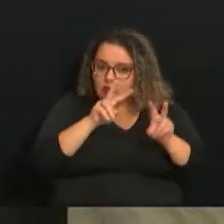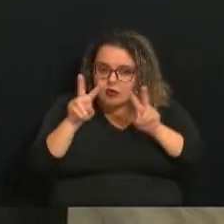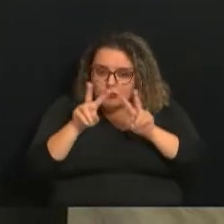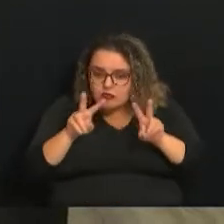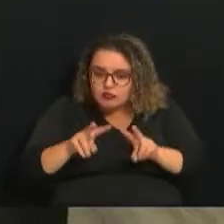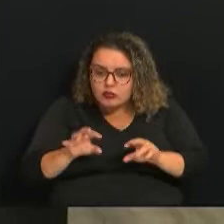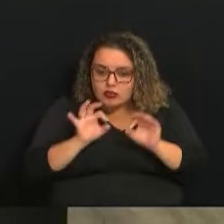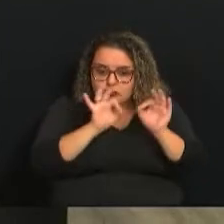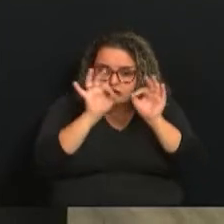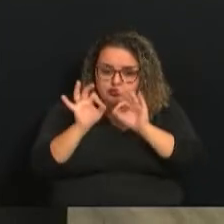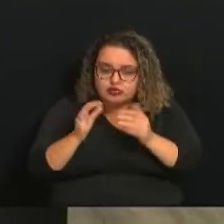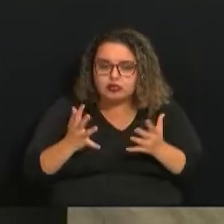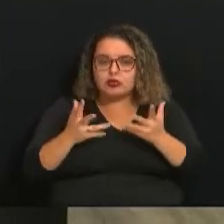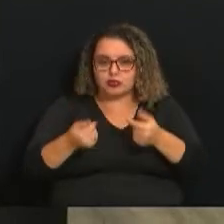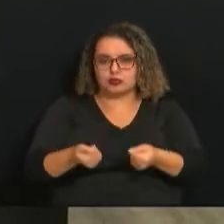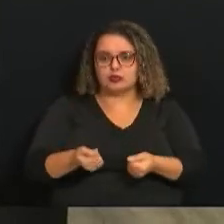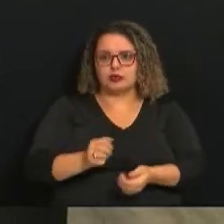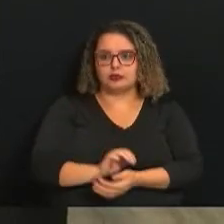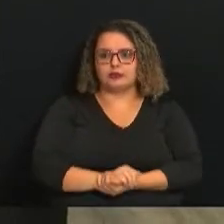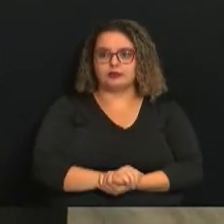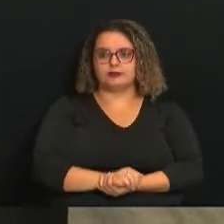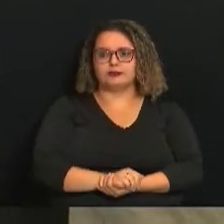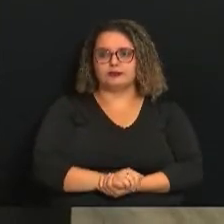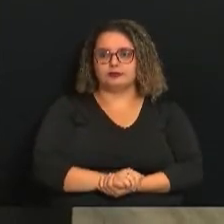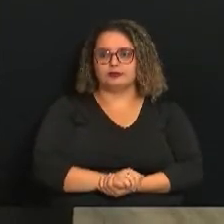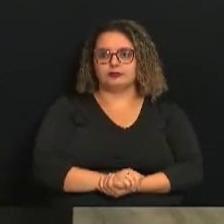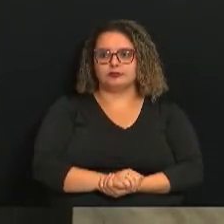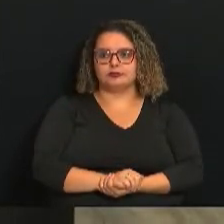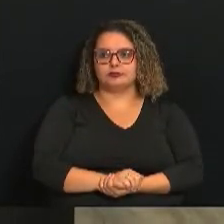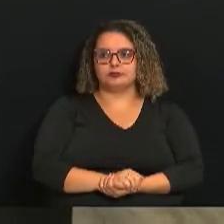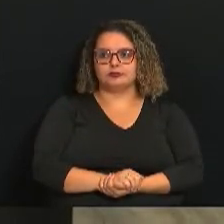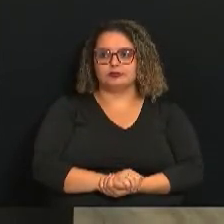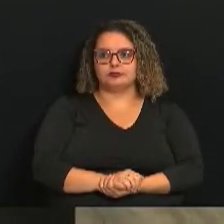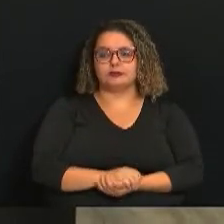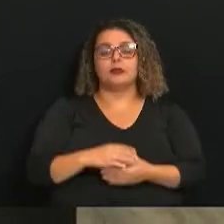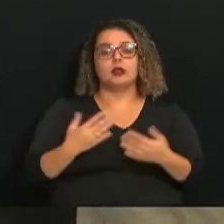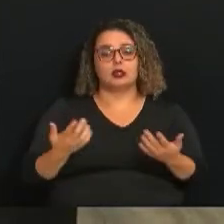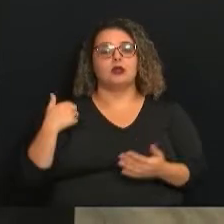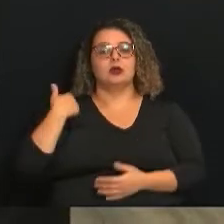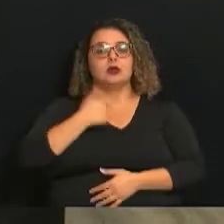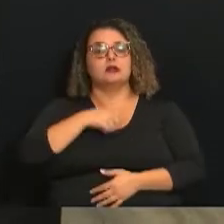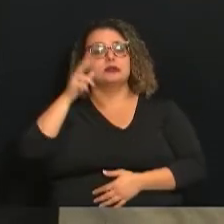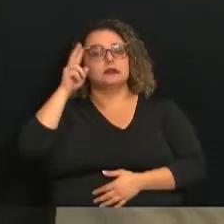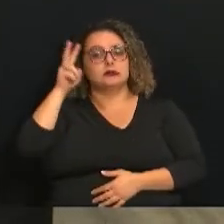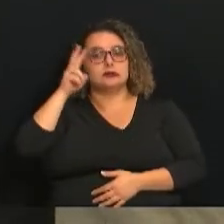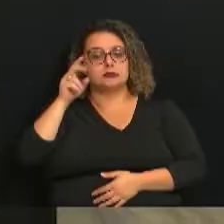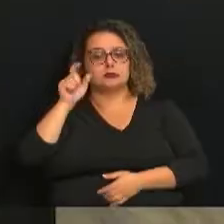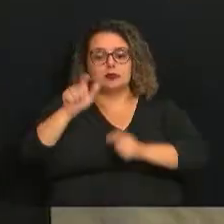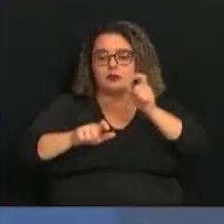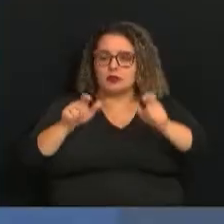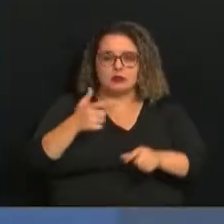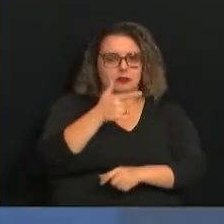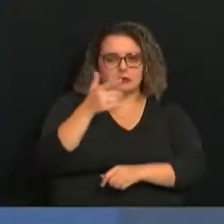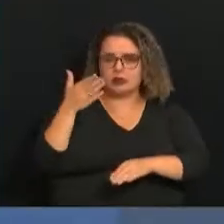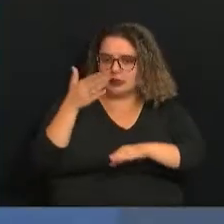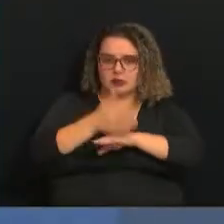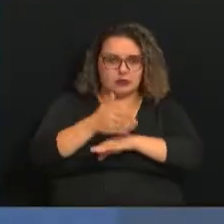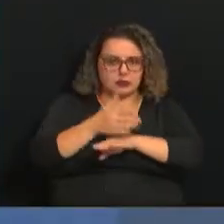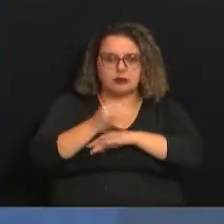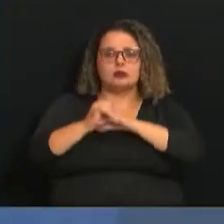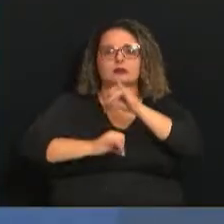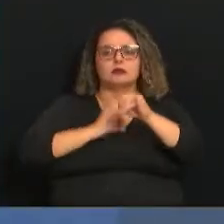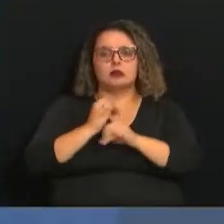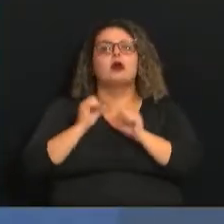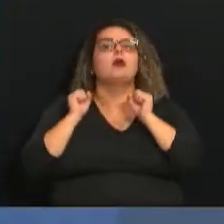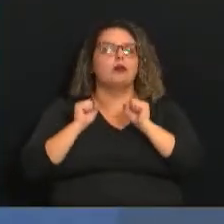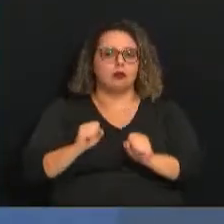vacina.campinas.sp.gov.br. E a gente lembra também que se a pessoa não tem acesso à internet, pode usar o